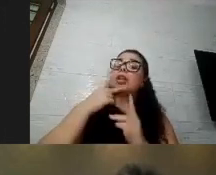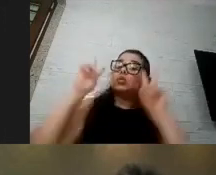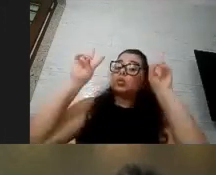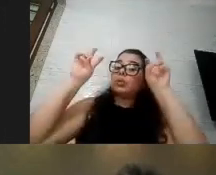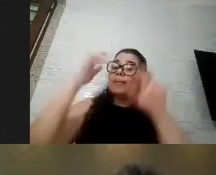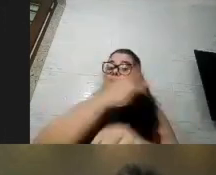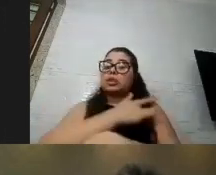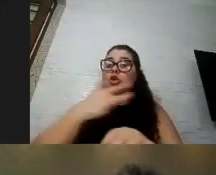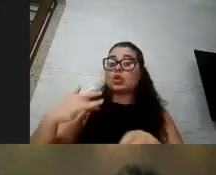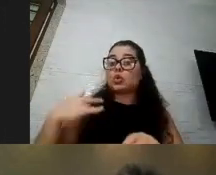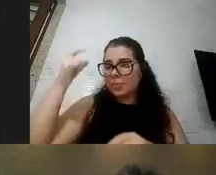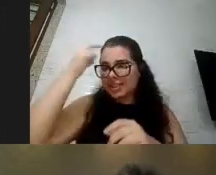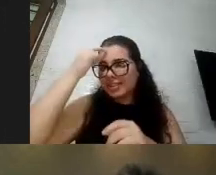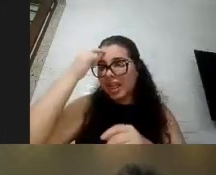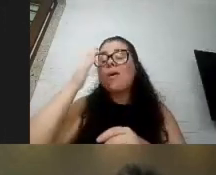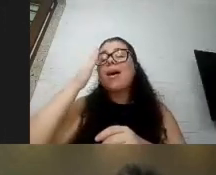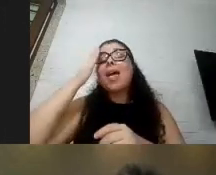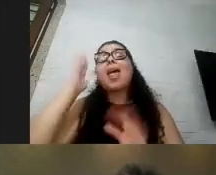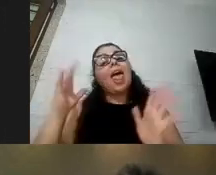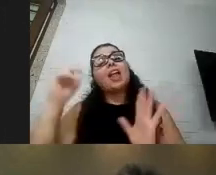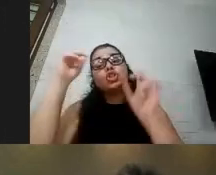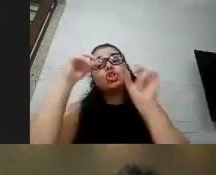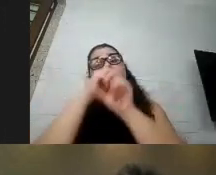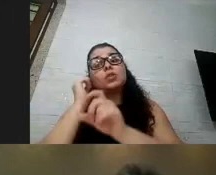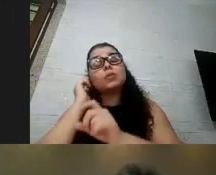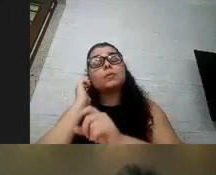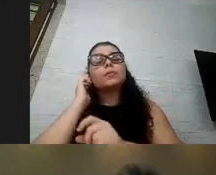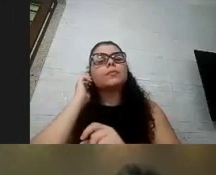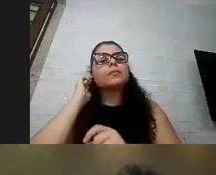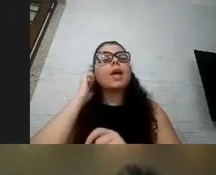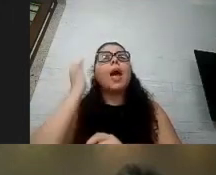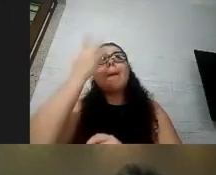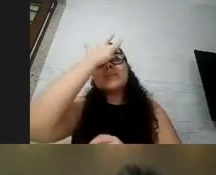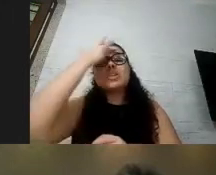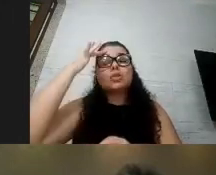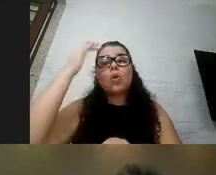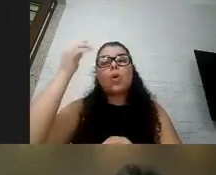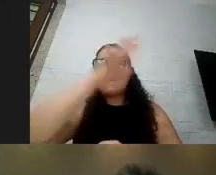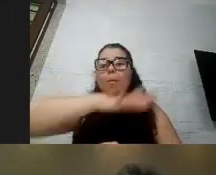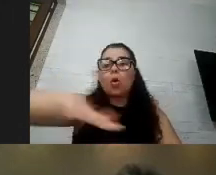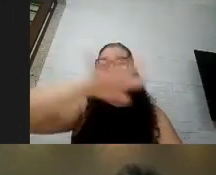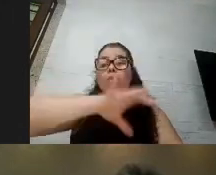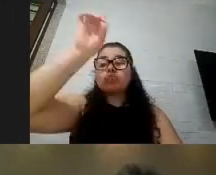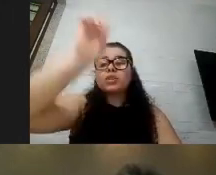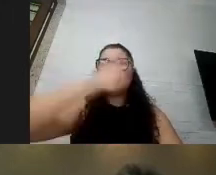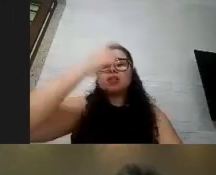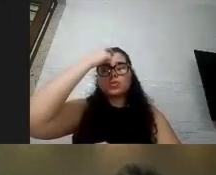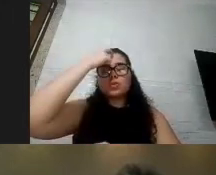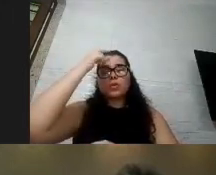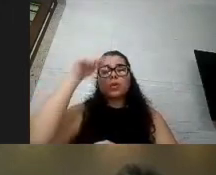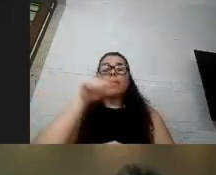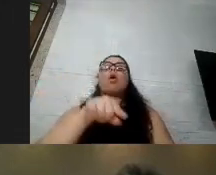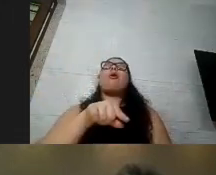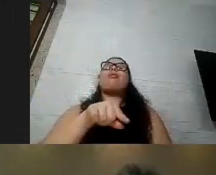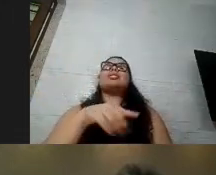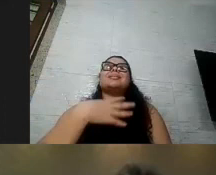mesmo né e às vezes a população com deficiência intelectual pode ficar um pouco mais vulnerável a